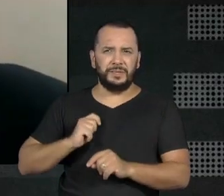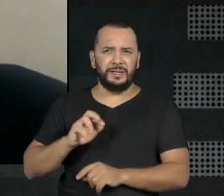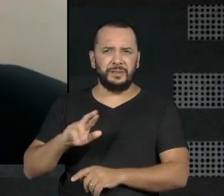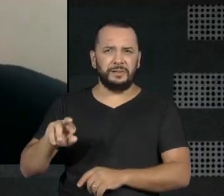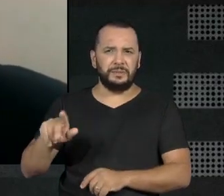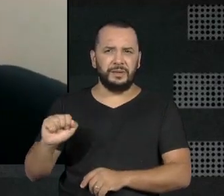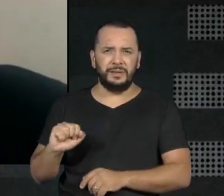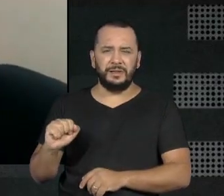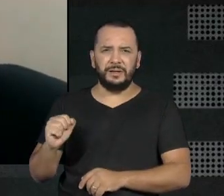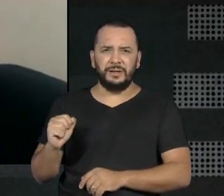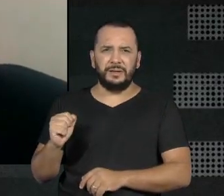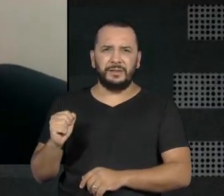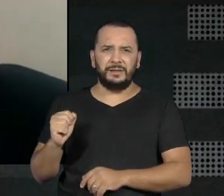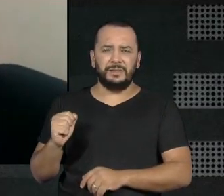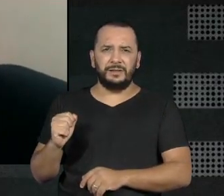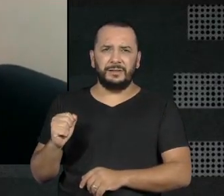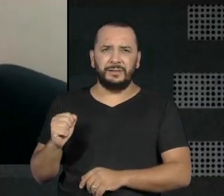coisa,